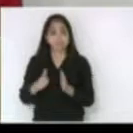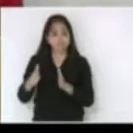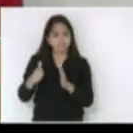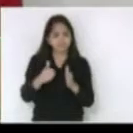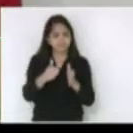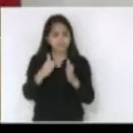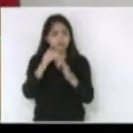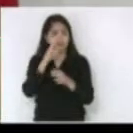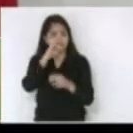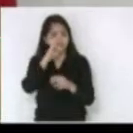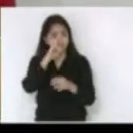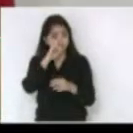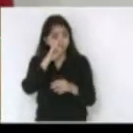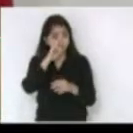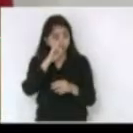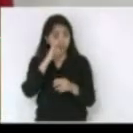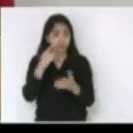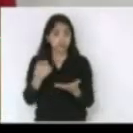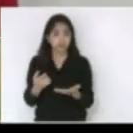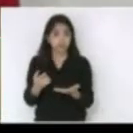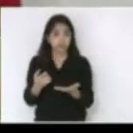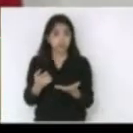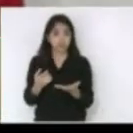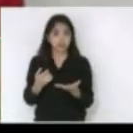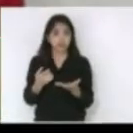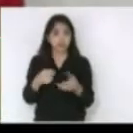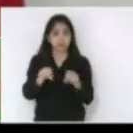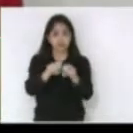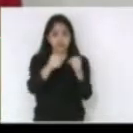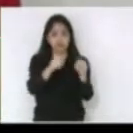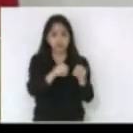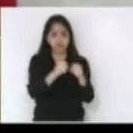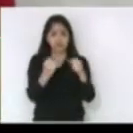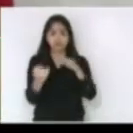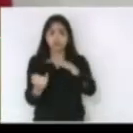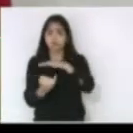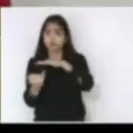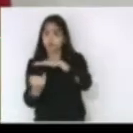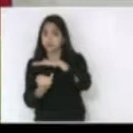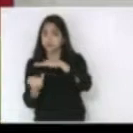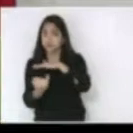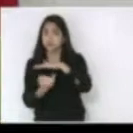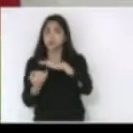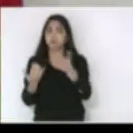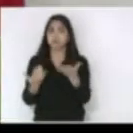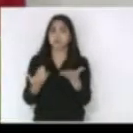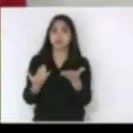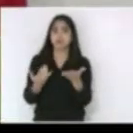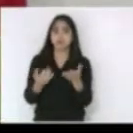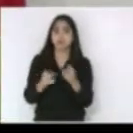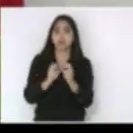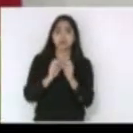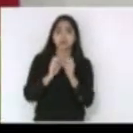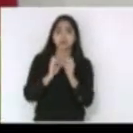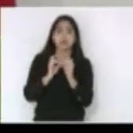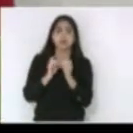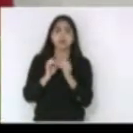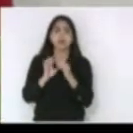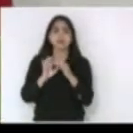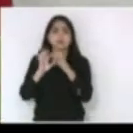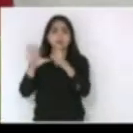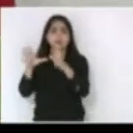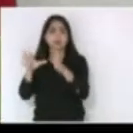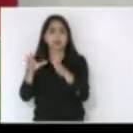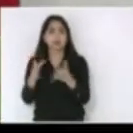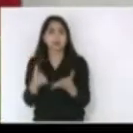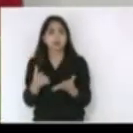caminho perigoso de desmonte da indústria nacional entrega de autonomia e atuação do